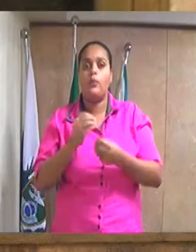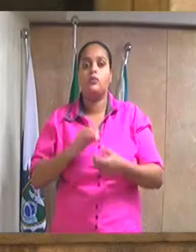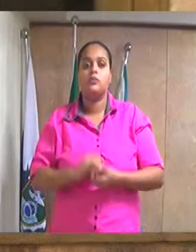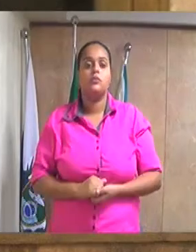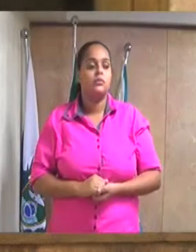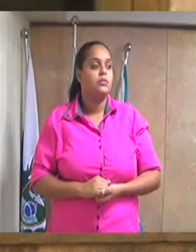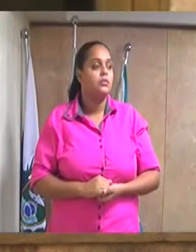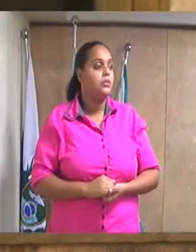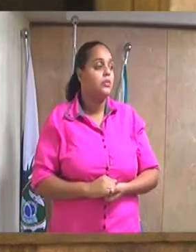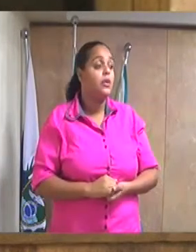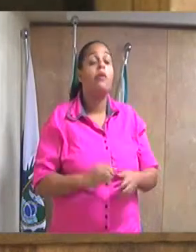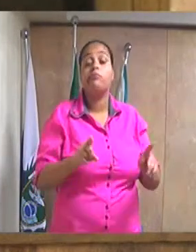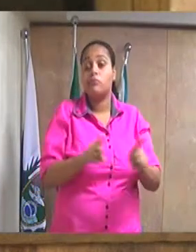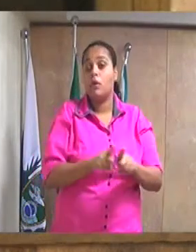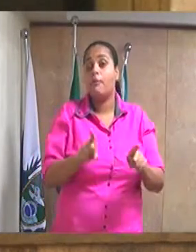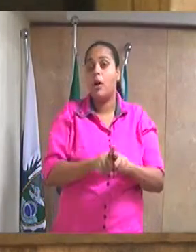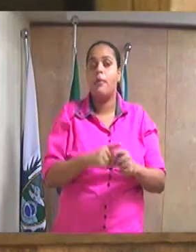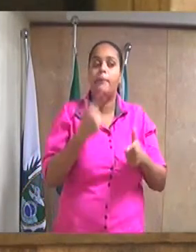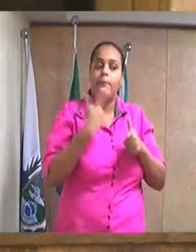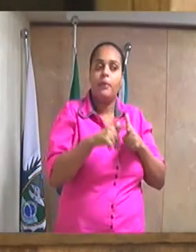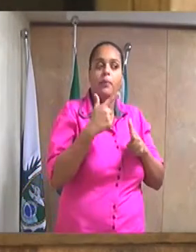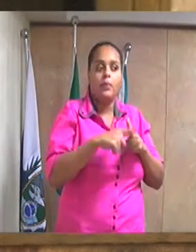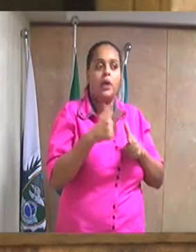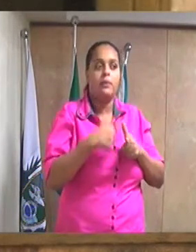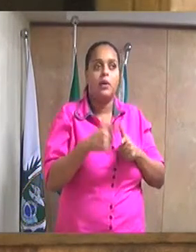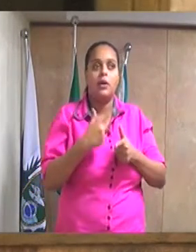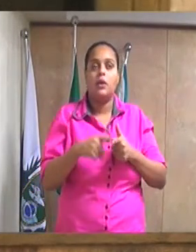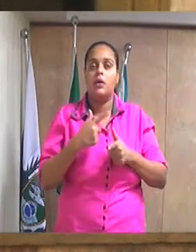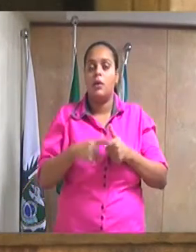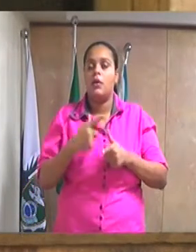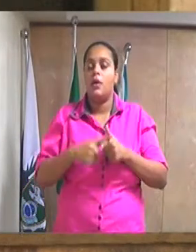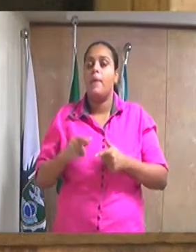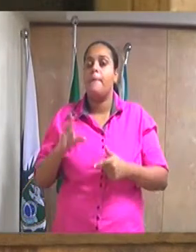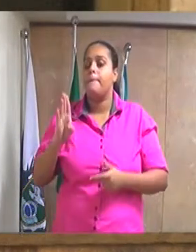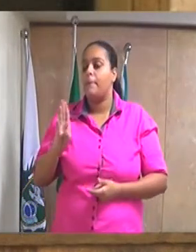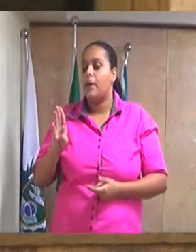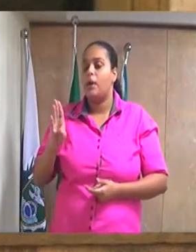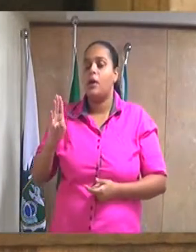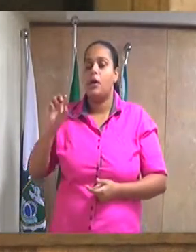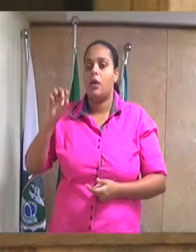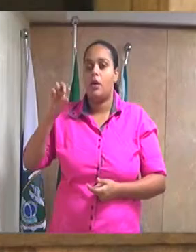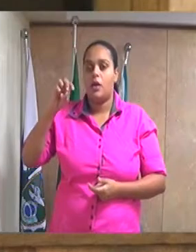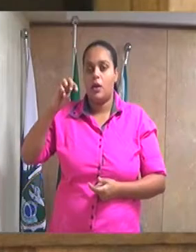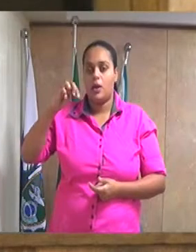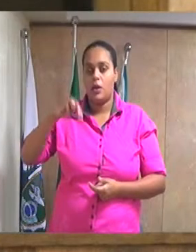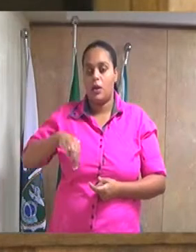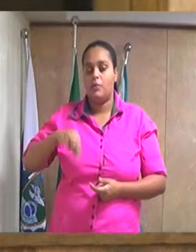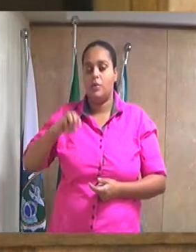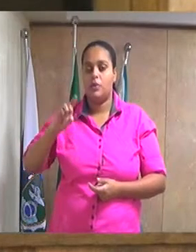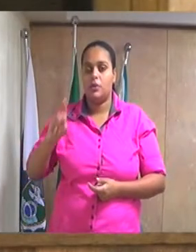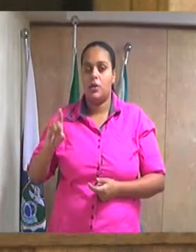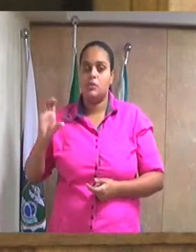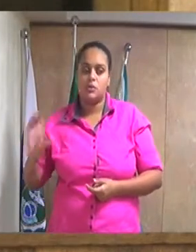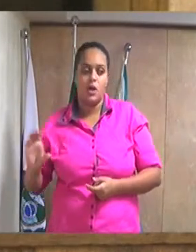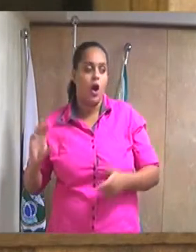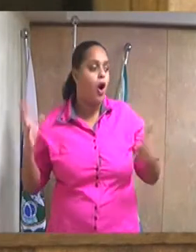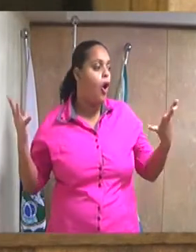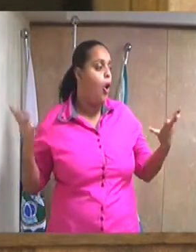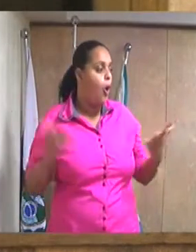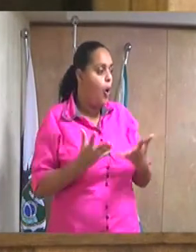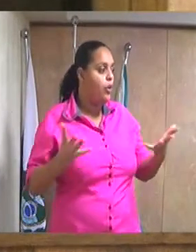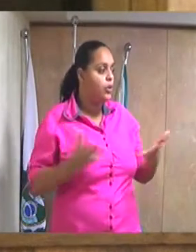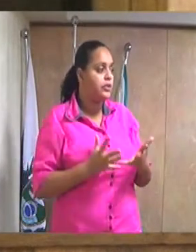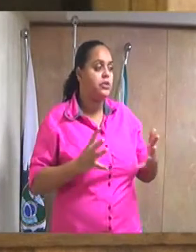discutir os problemas também do IPMDC. Nós sabemos, sabemos que o IPMDC hoje não tem